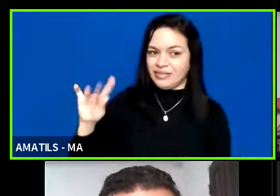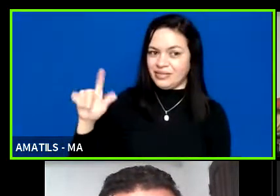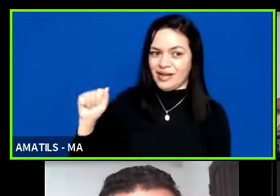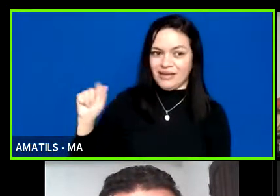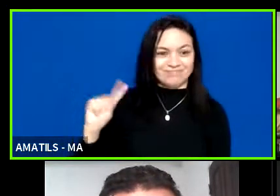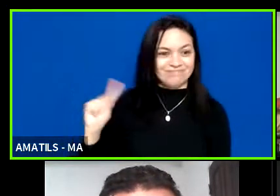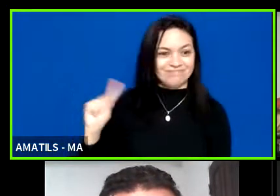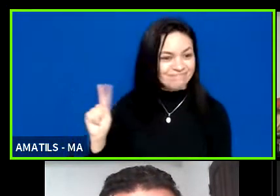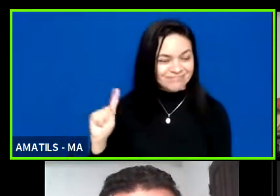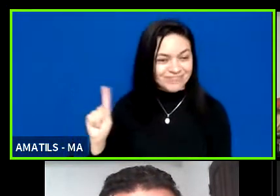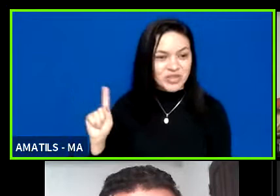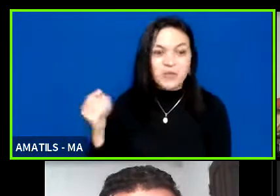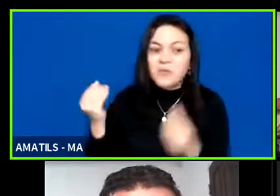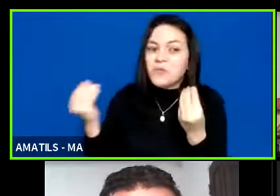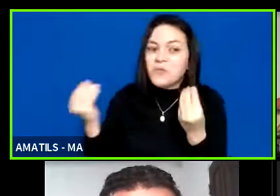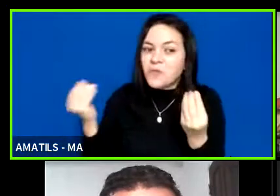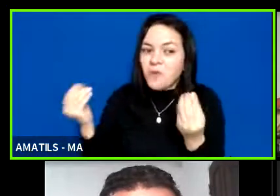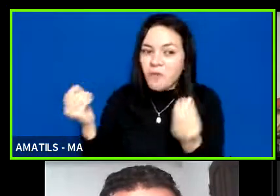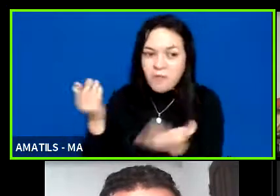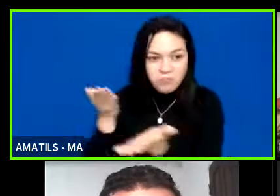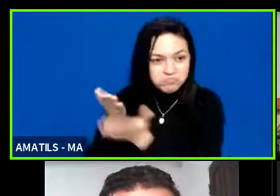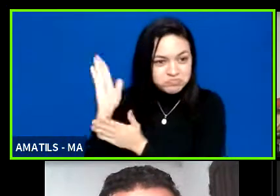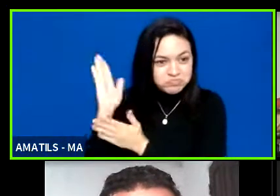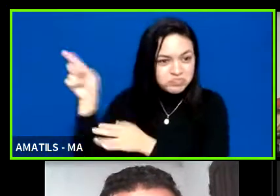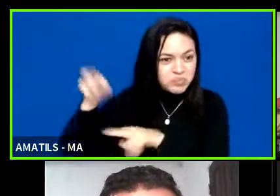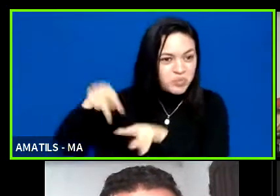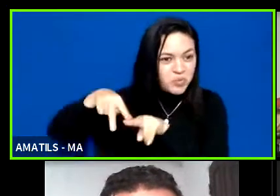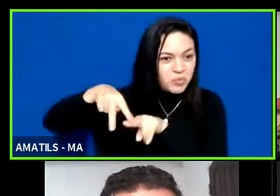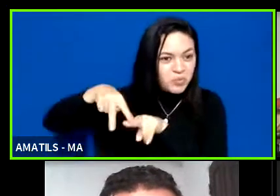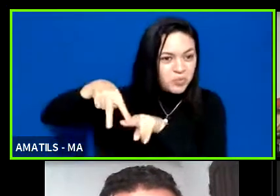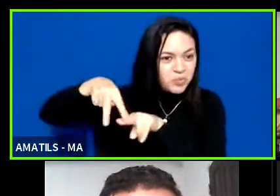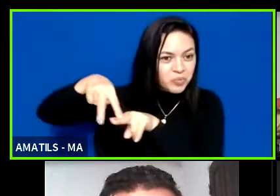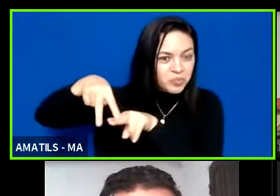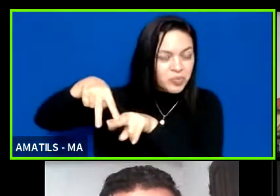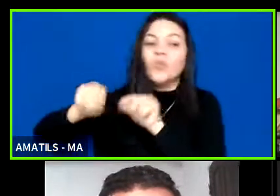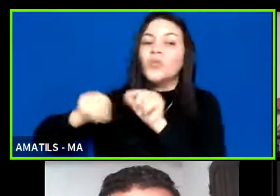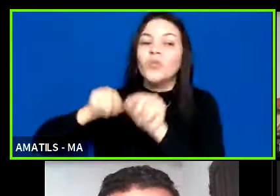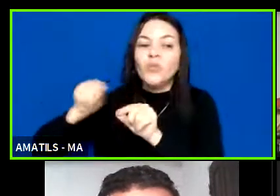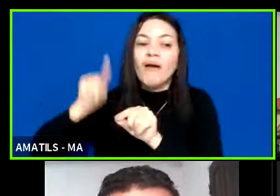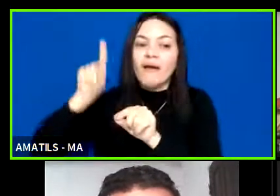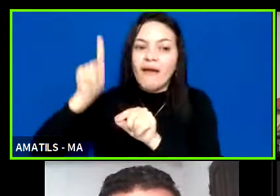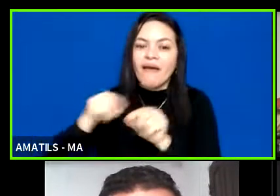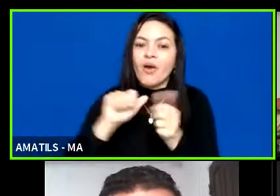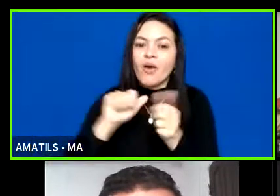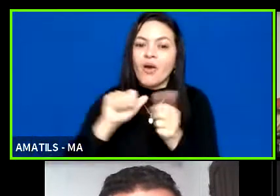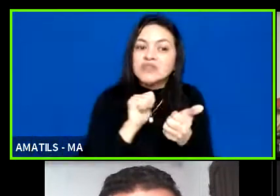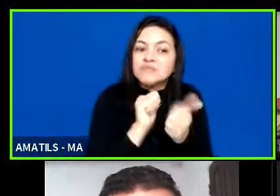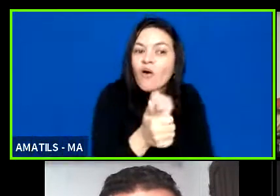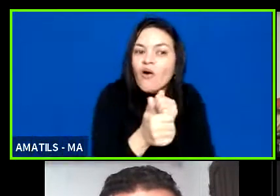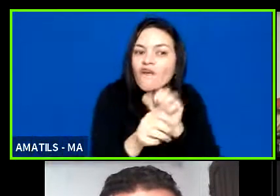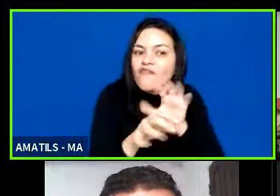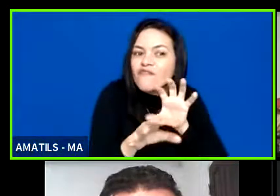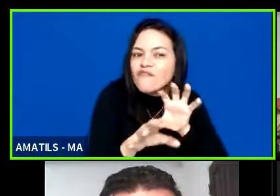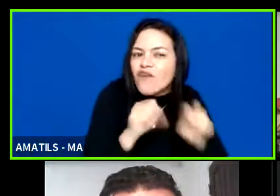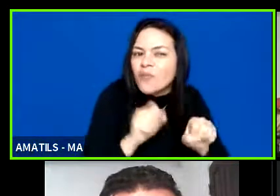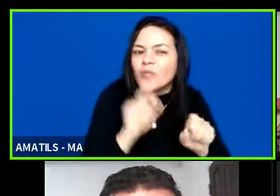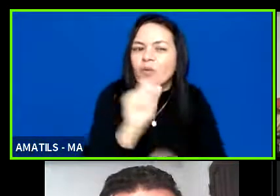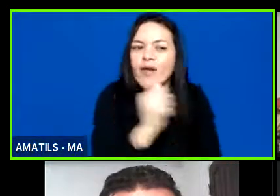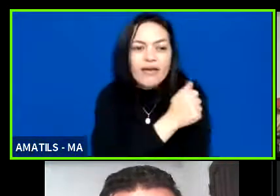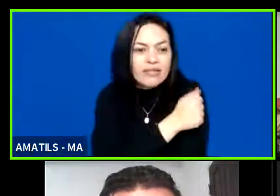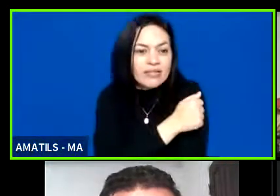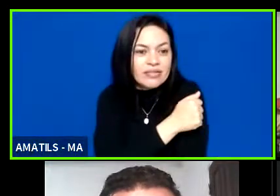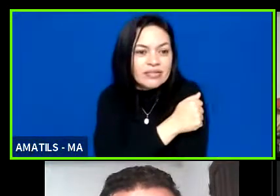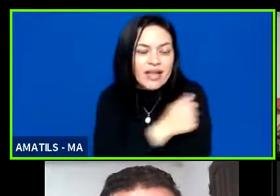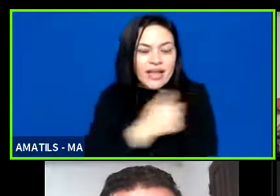manifestação esportiva é essa? Ela é o esporte de formação, ou seja, são aqueles estudantes que têm a idade escolar,